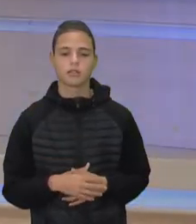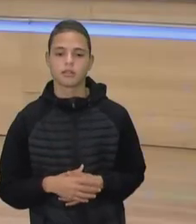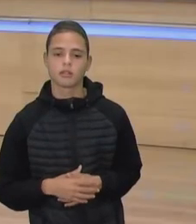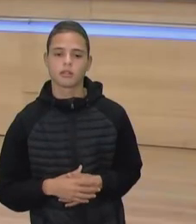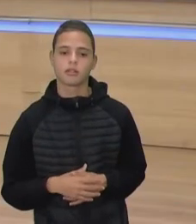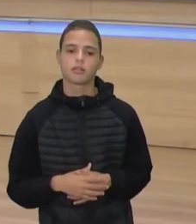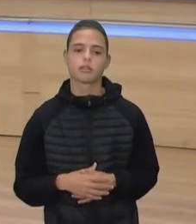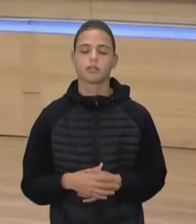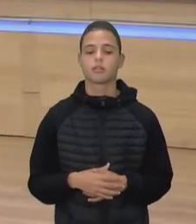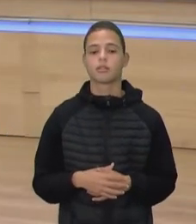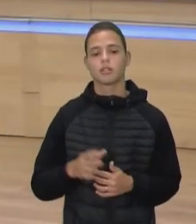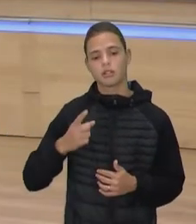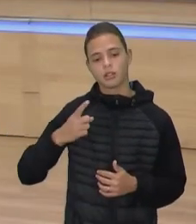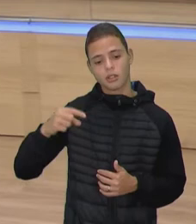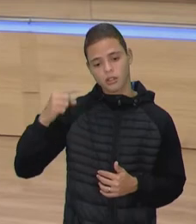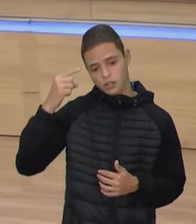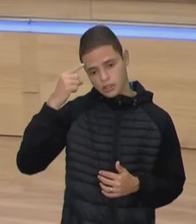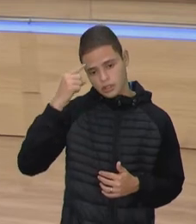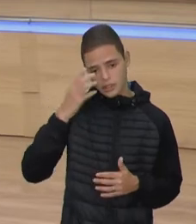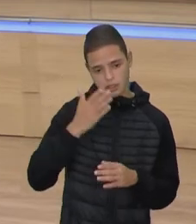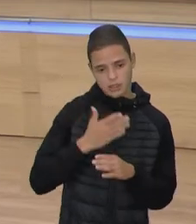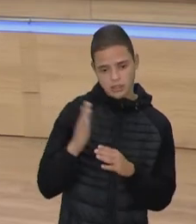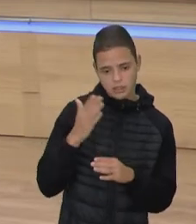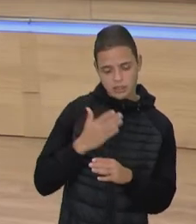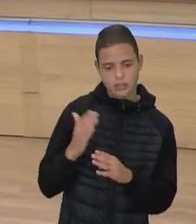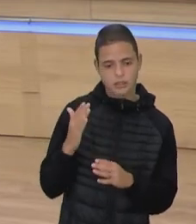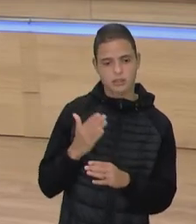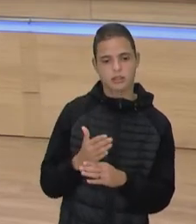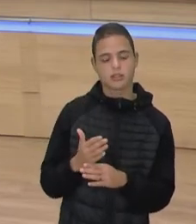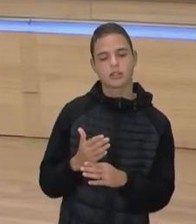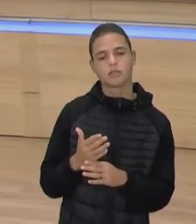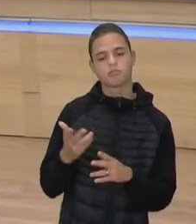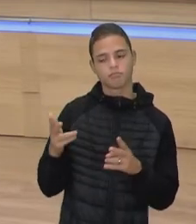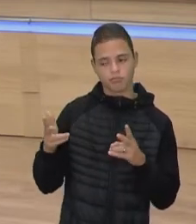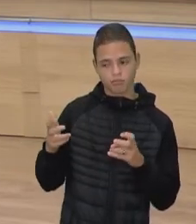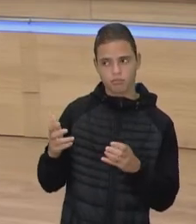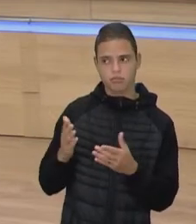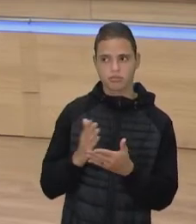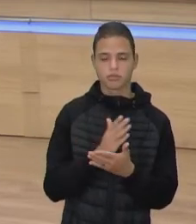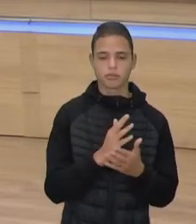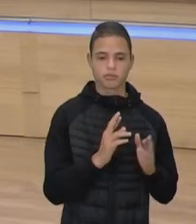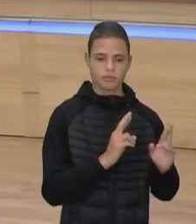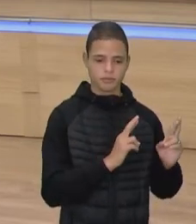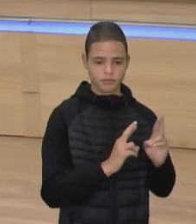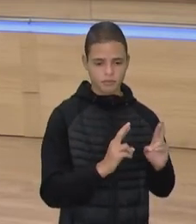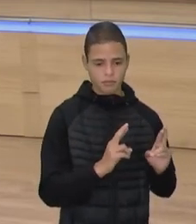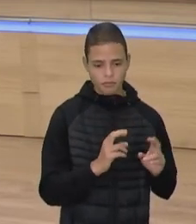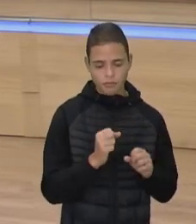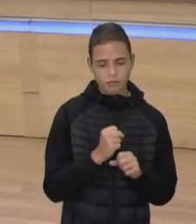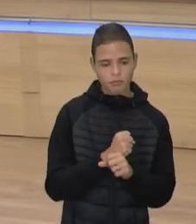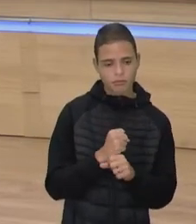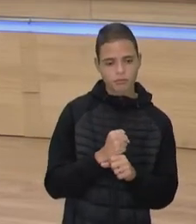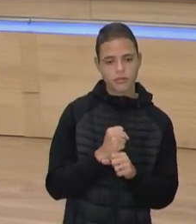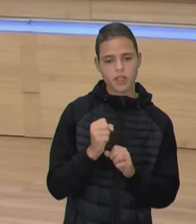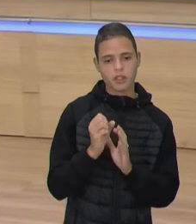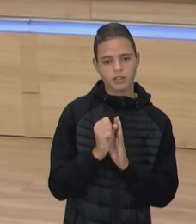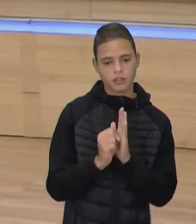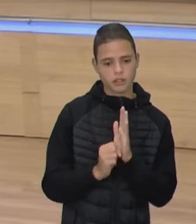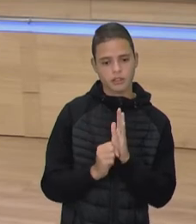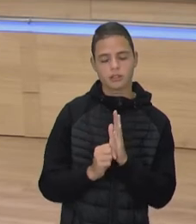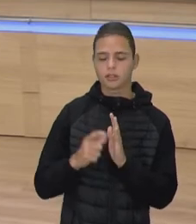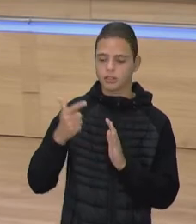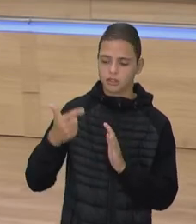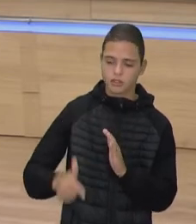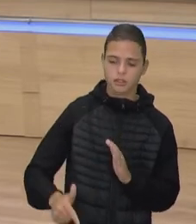faz esse exercício e a gente vê que as relações durante séculos elas se